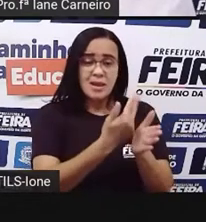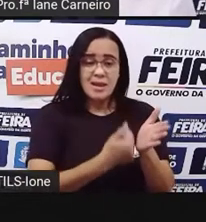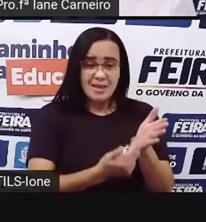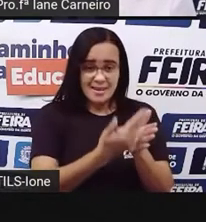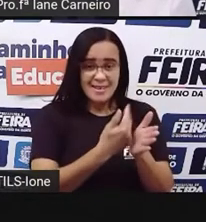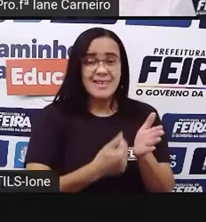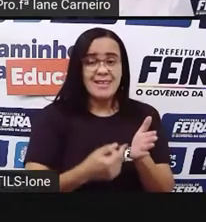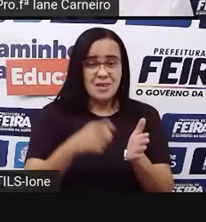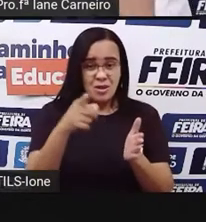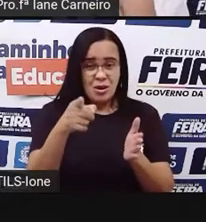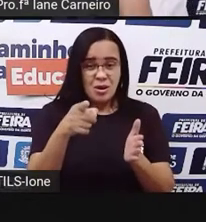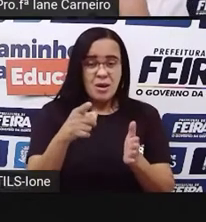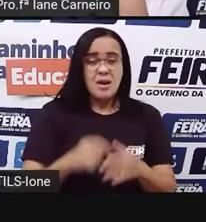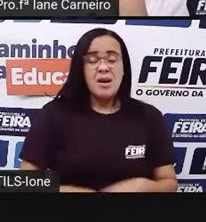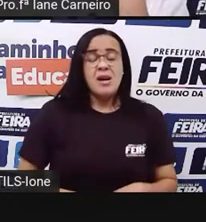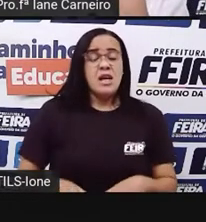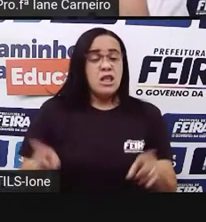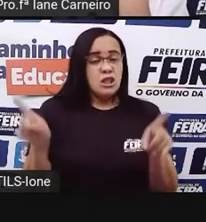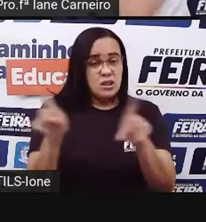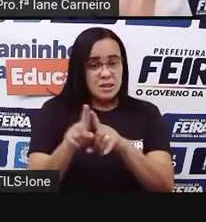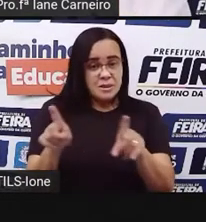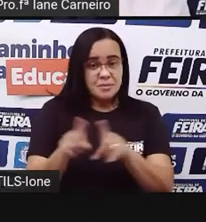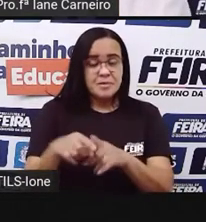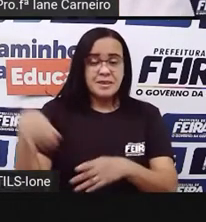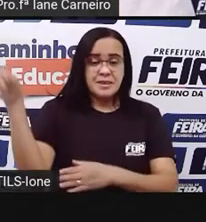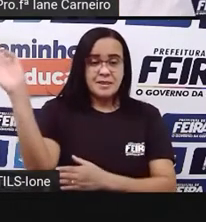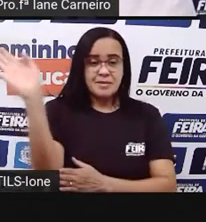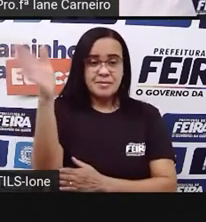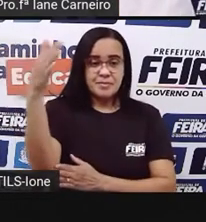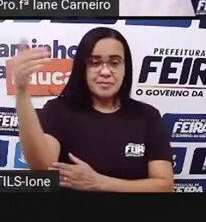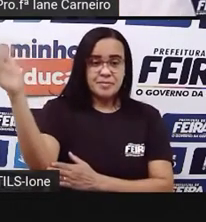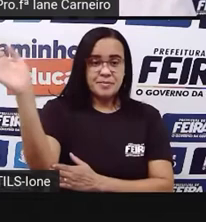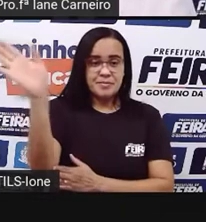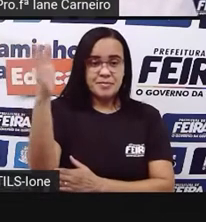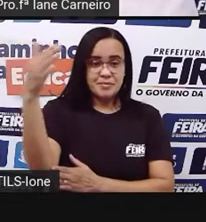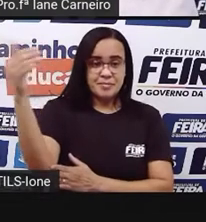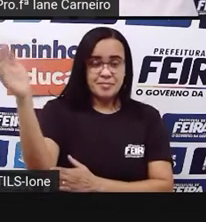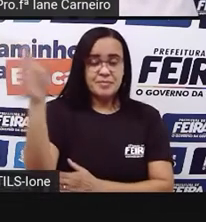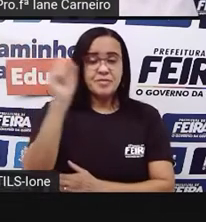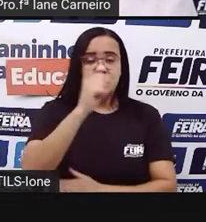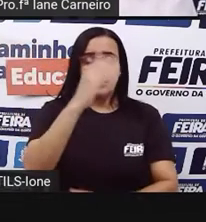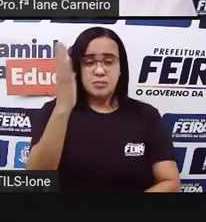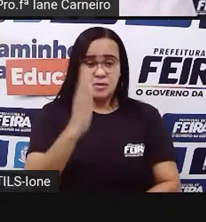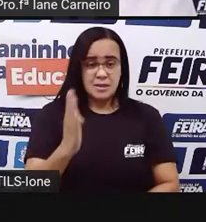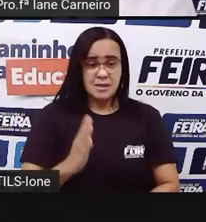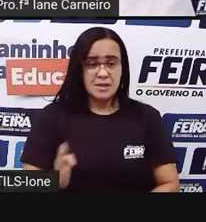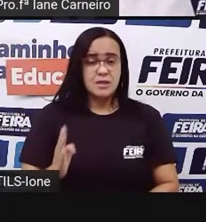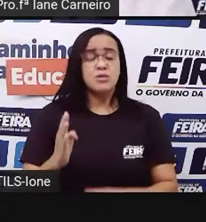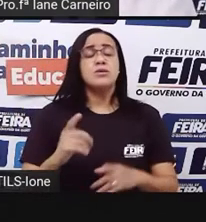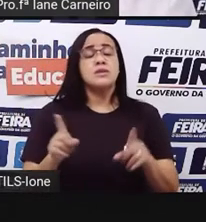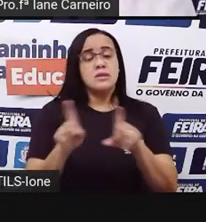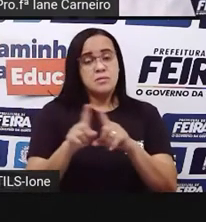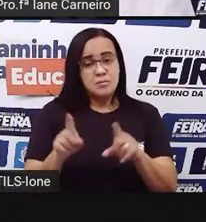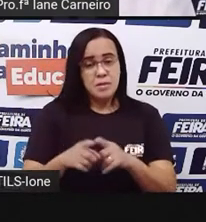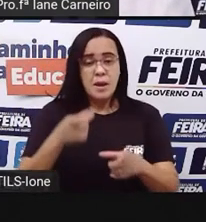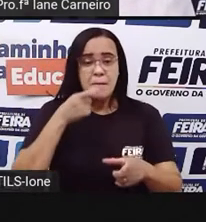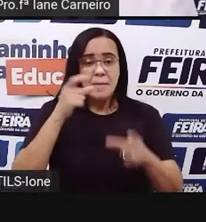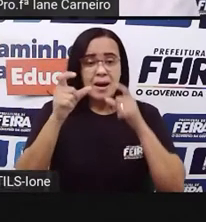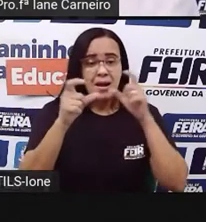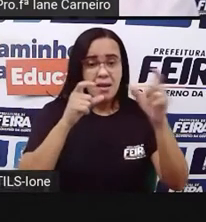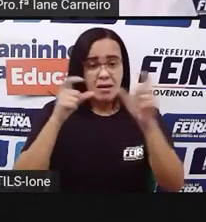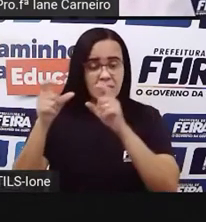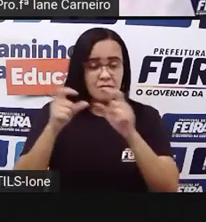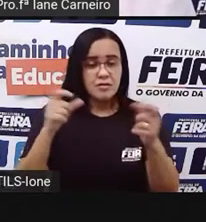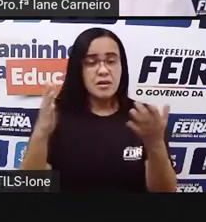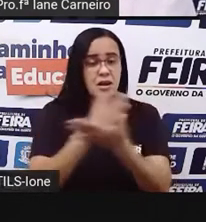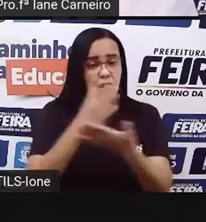Aqui, a bandeira do Brasil. Às vezes, tem algumas palavras, né? Que eles colocam que a gente não consegue entender. usam